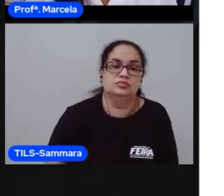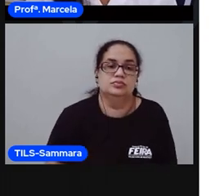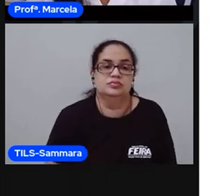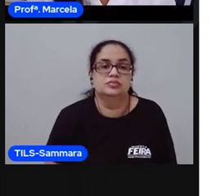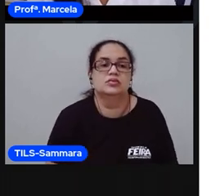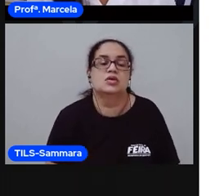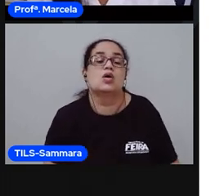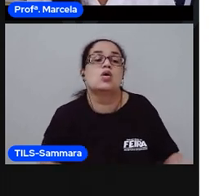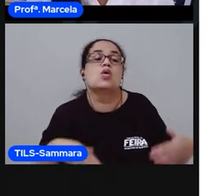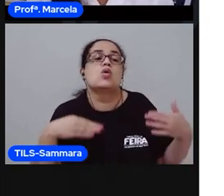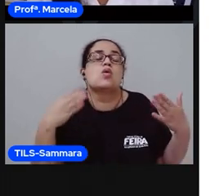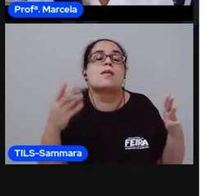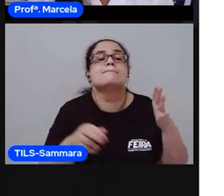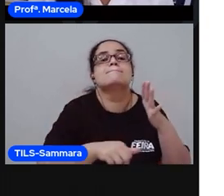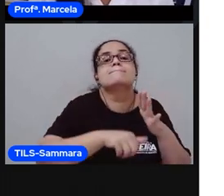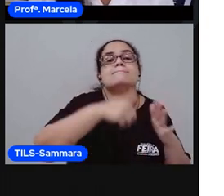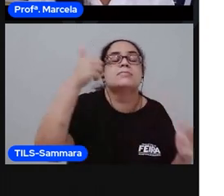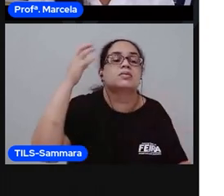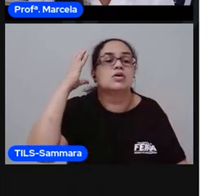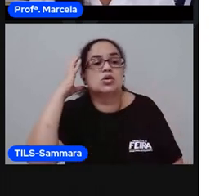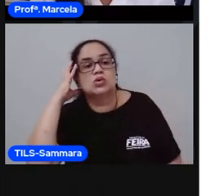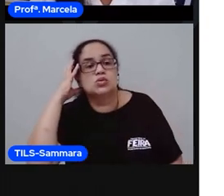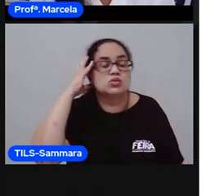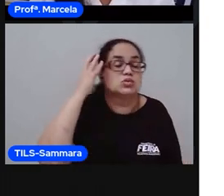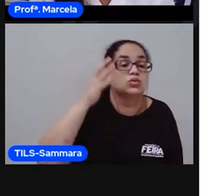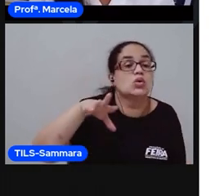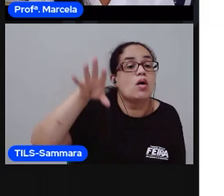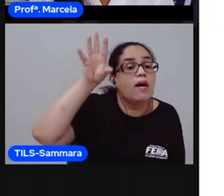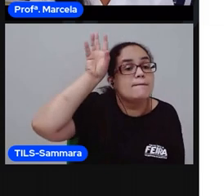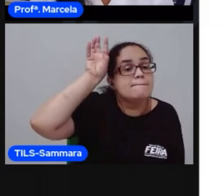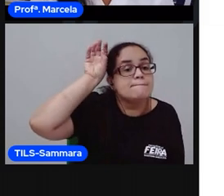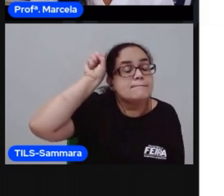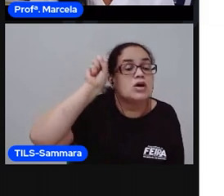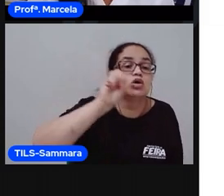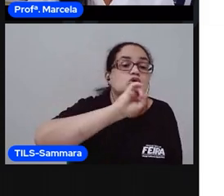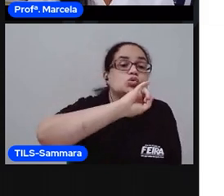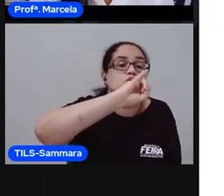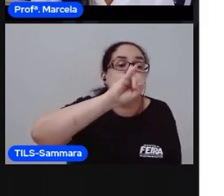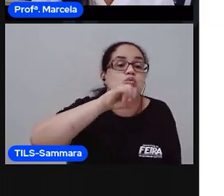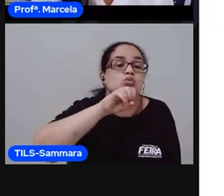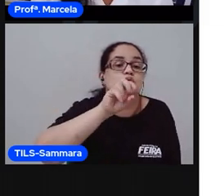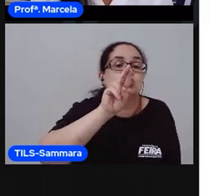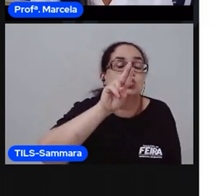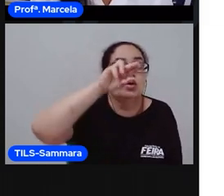Qual é o primeiro som que você escuta quando fala jumento?